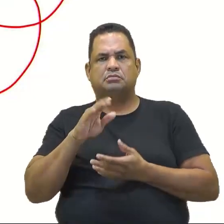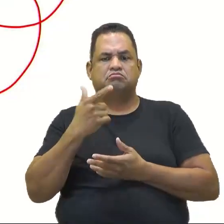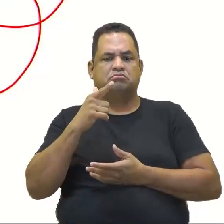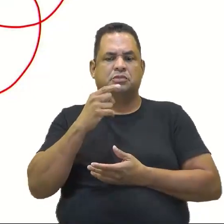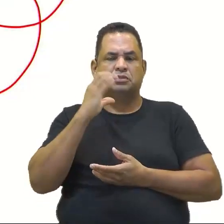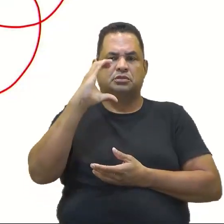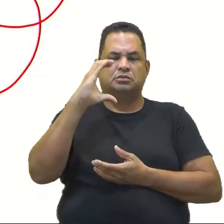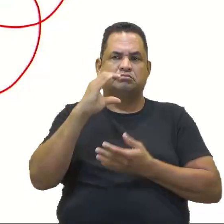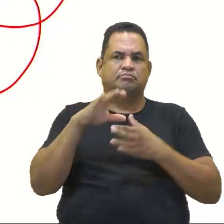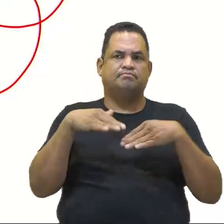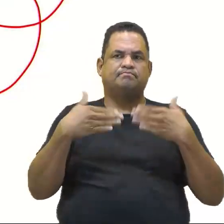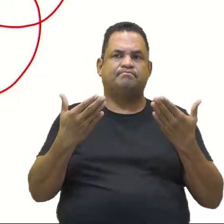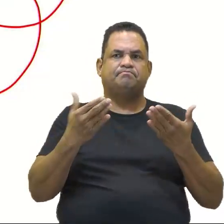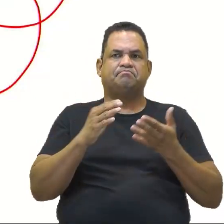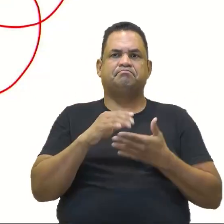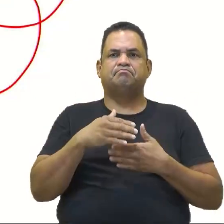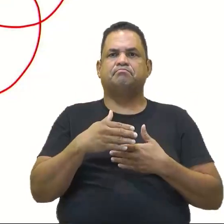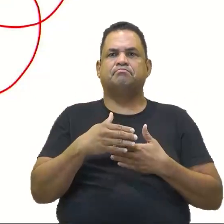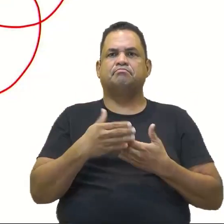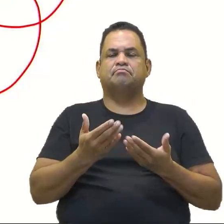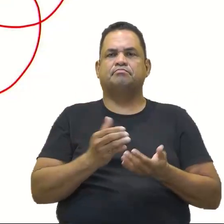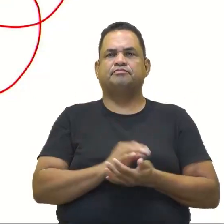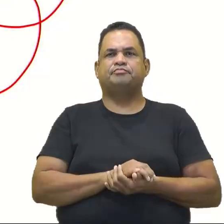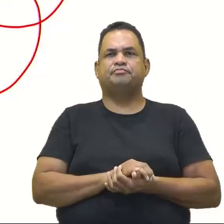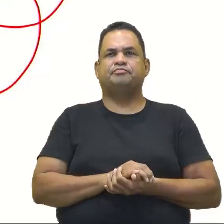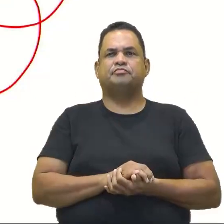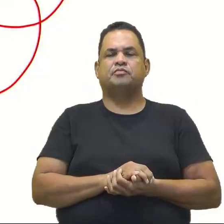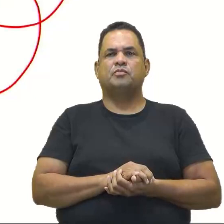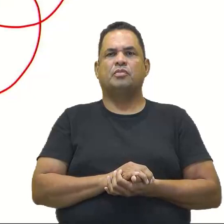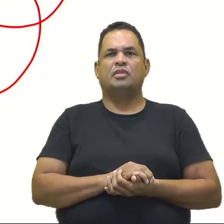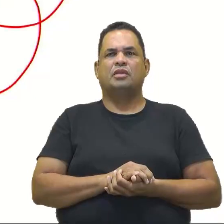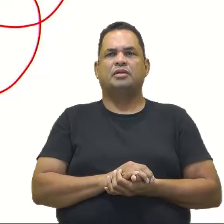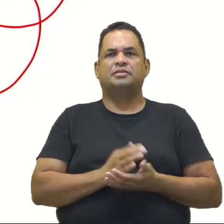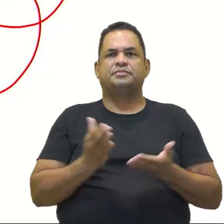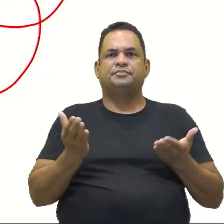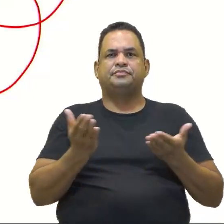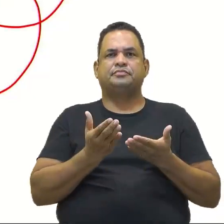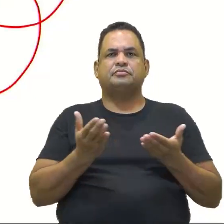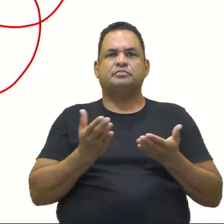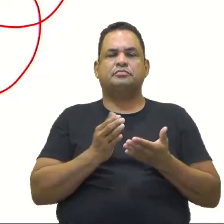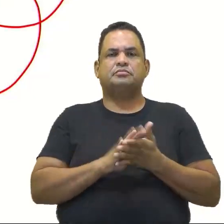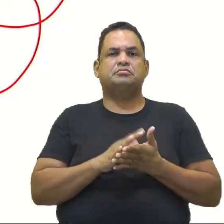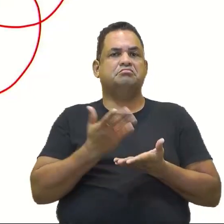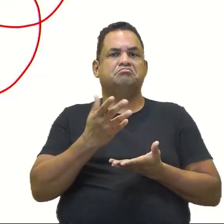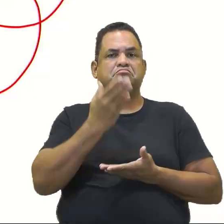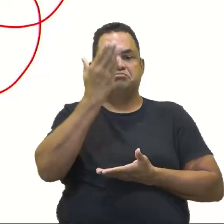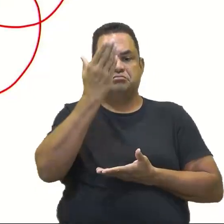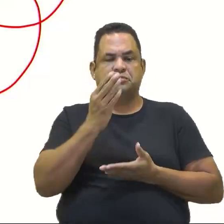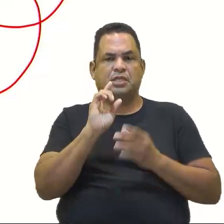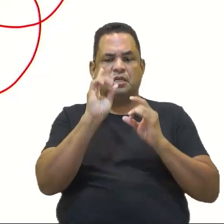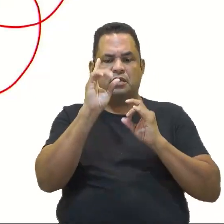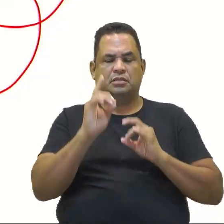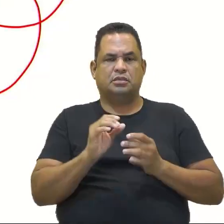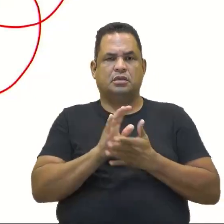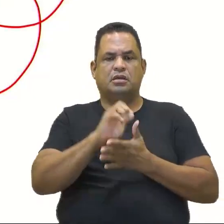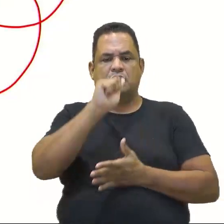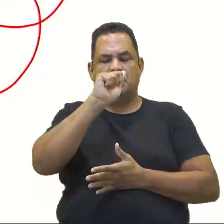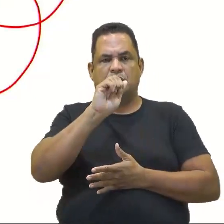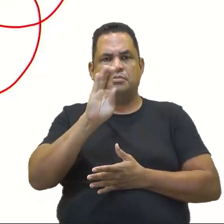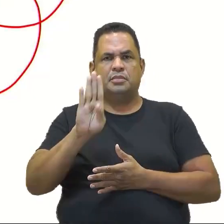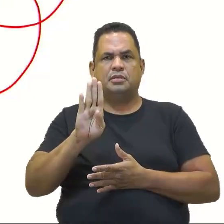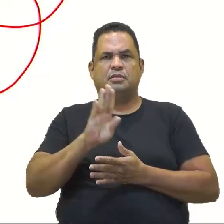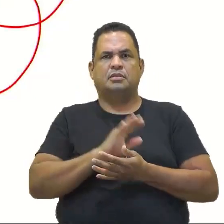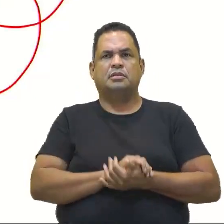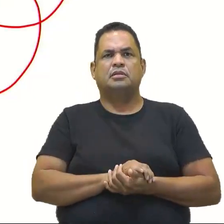a gente não tem nenhum elemento aqui, né? Vazio. Vazio. Agora vamos ver os que tem em comum entre A e B. A e B, 2 e